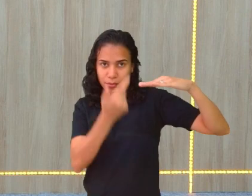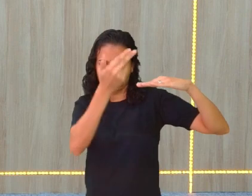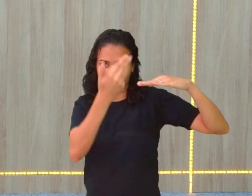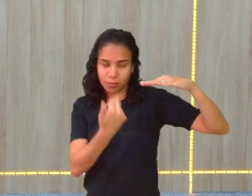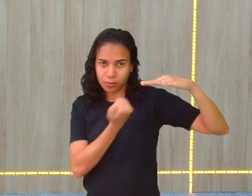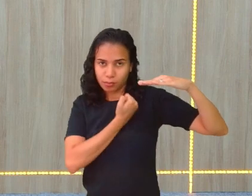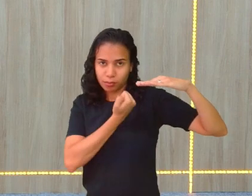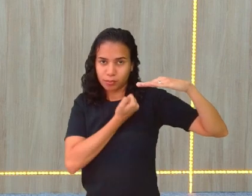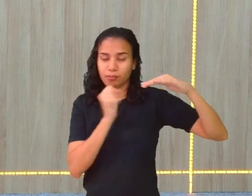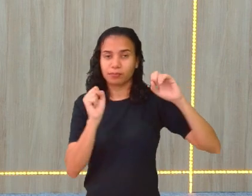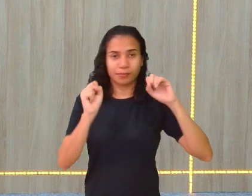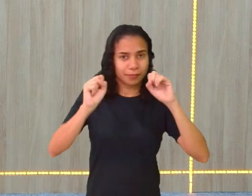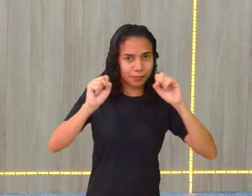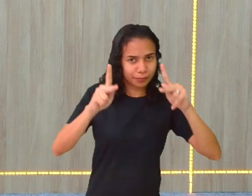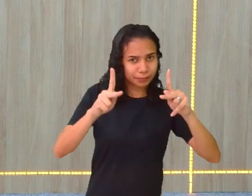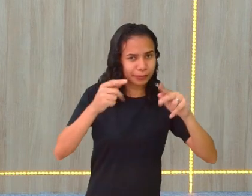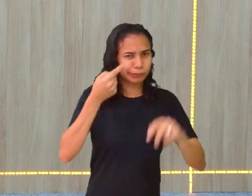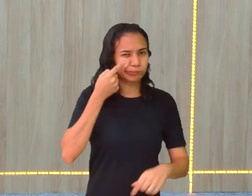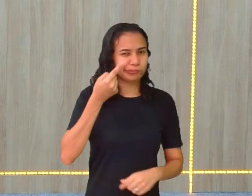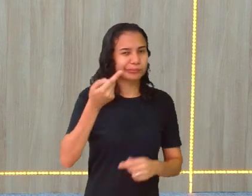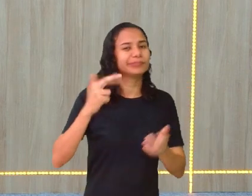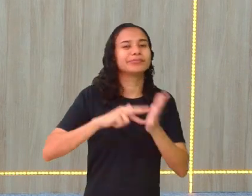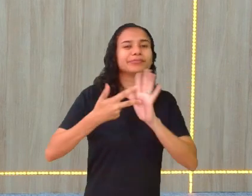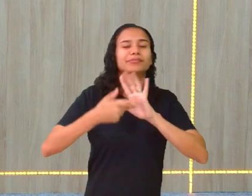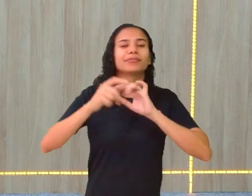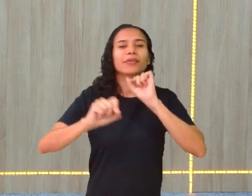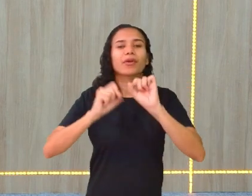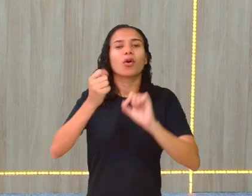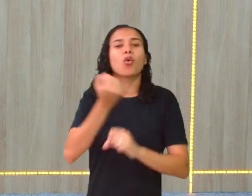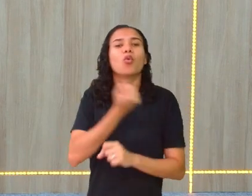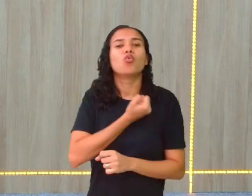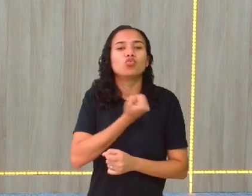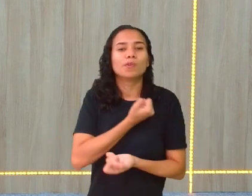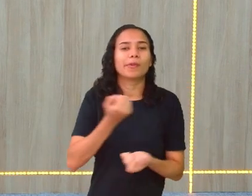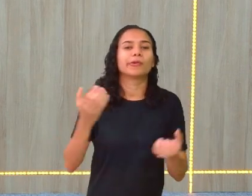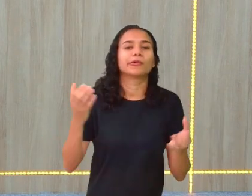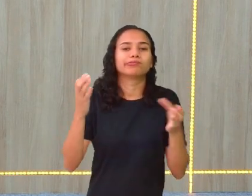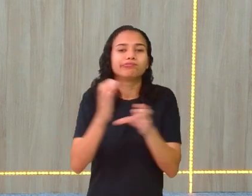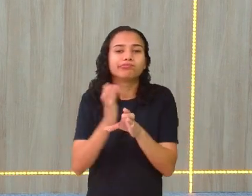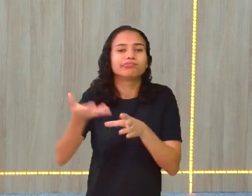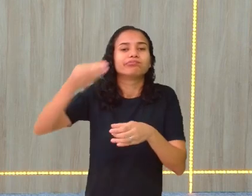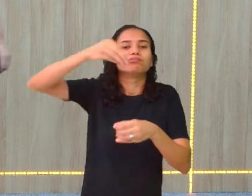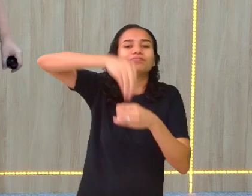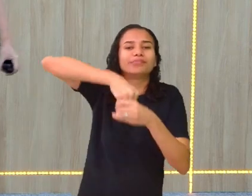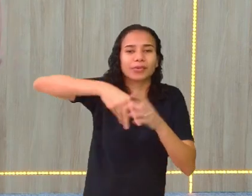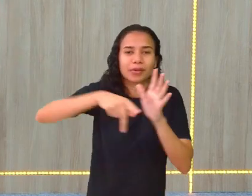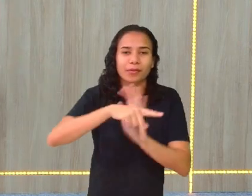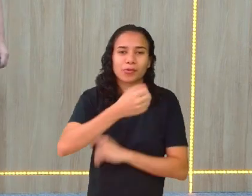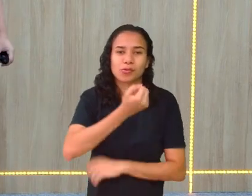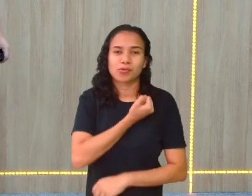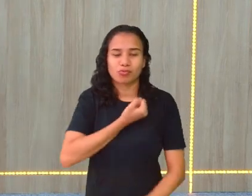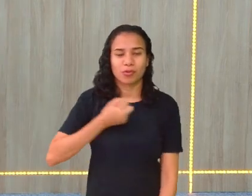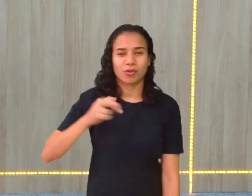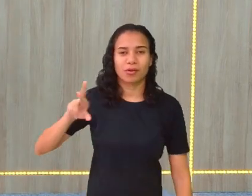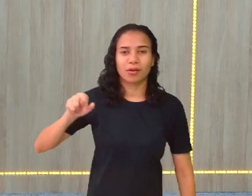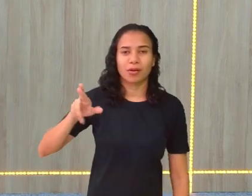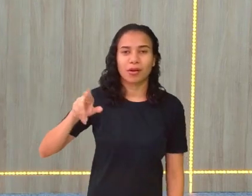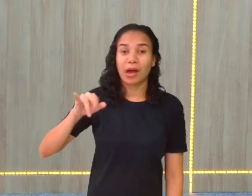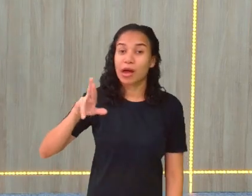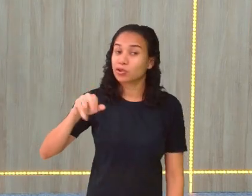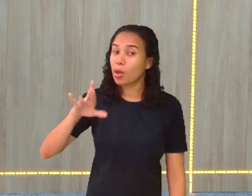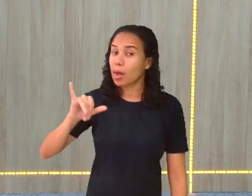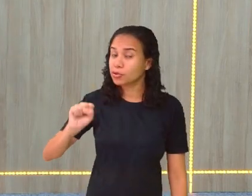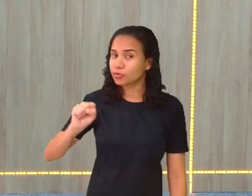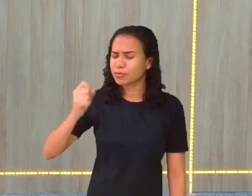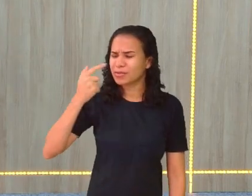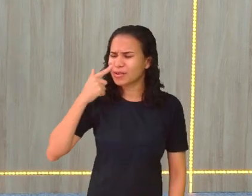representação. Tudo bem, gente? Ou seja, os números inteiros estão dentro dos números racionais. Preciso me